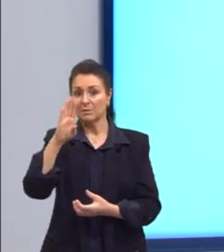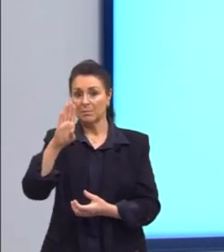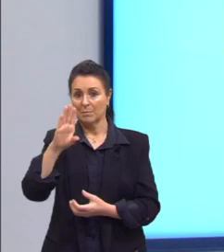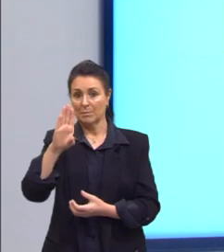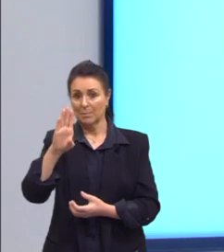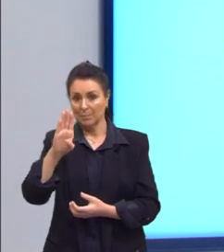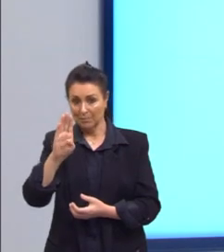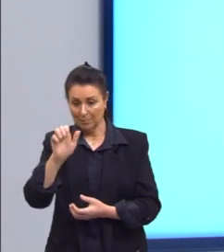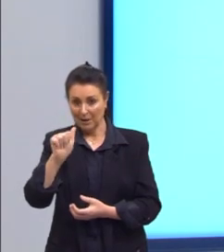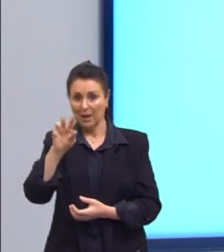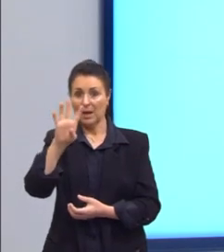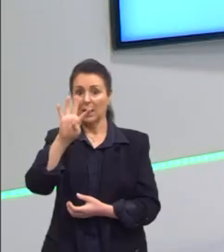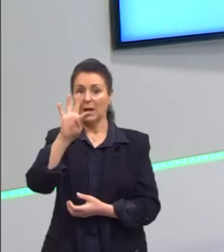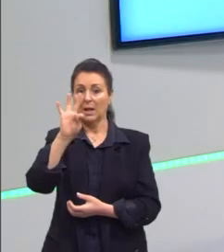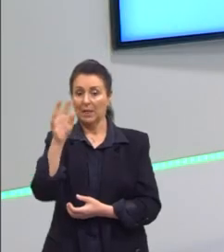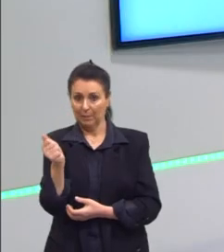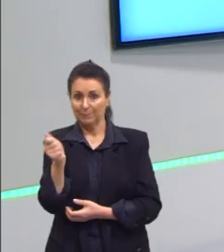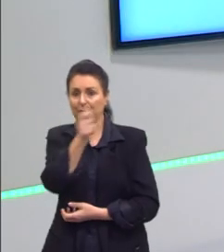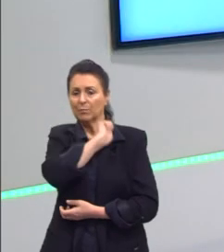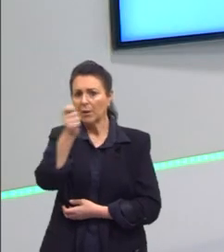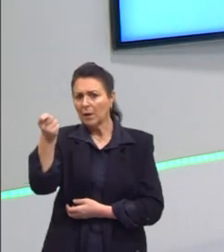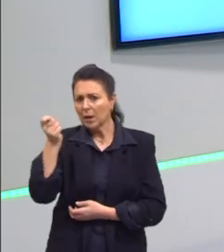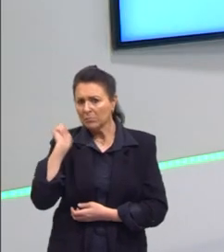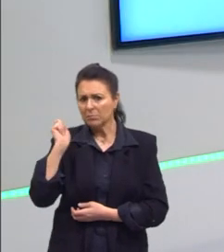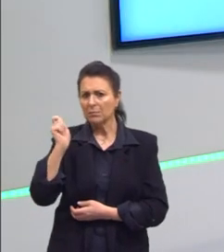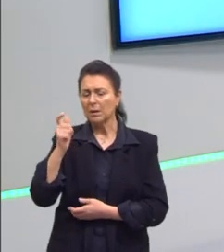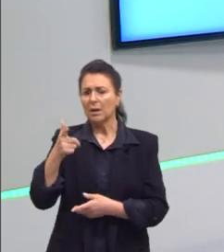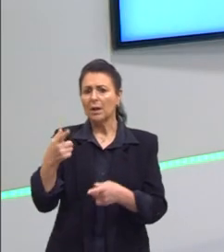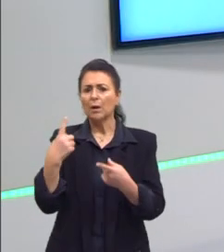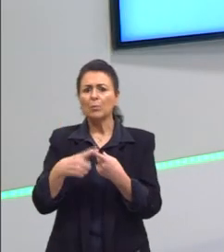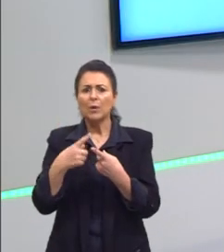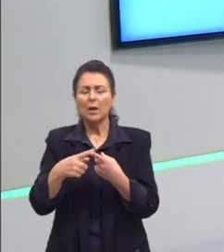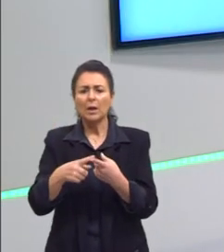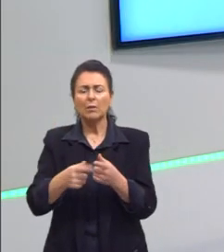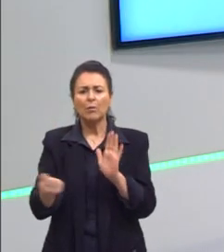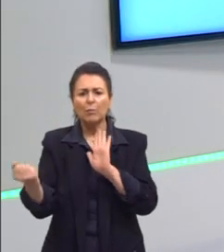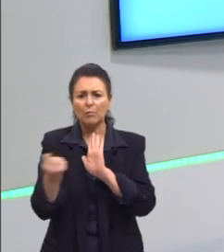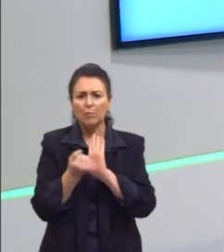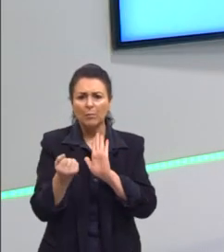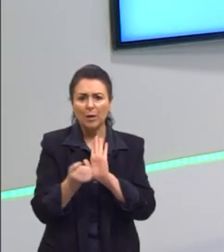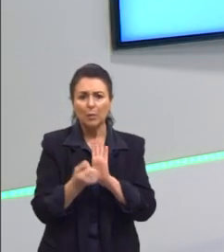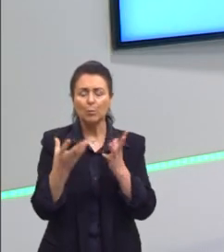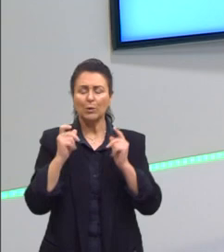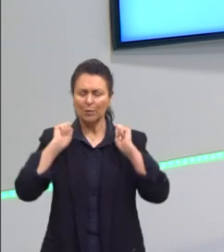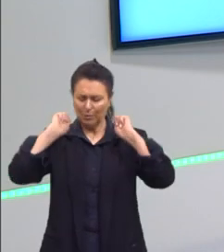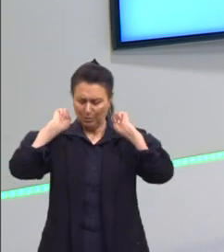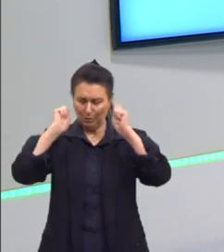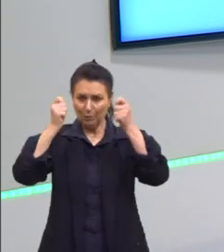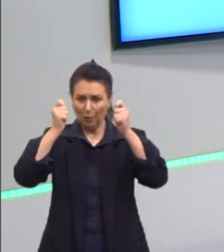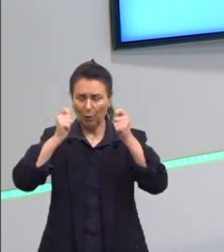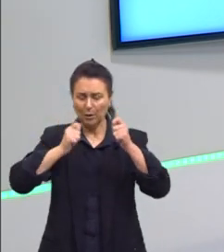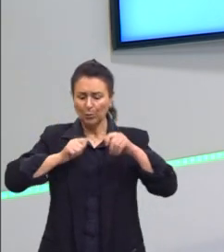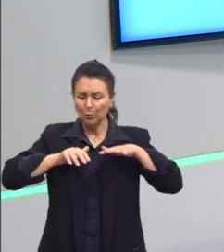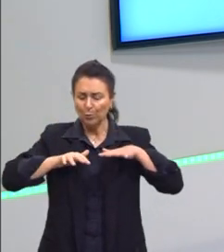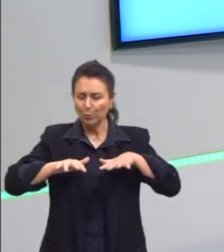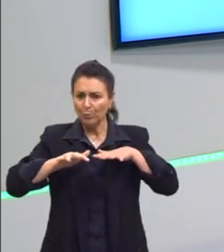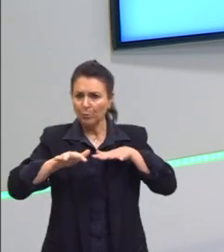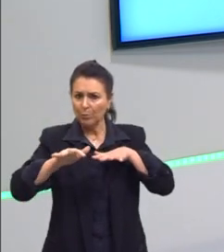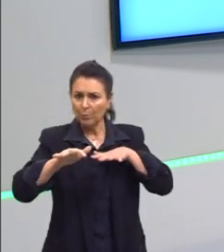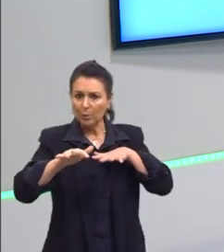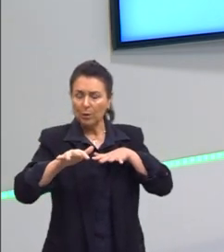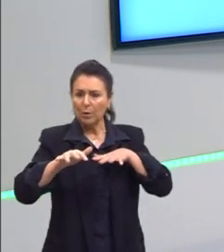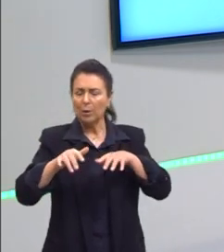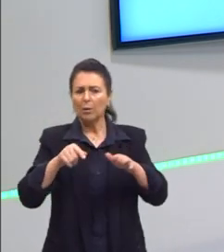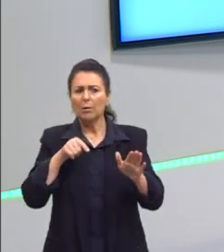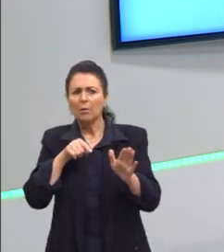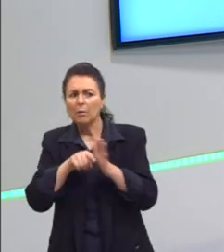ele tinha muito autoritarismo, mas ele também foi marcado por muitas revoltas e muitos protestos. Que é importante para a gente questionar aquela